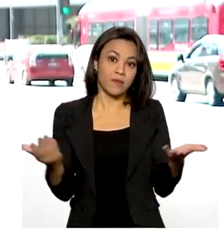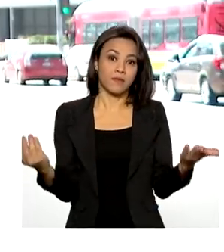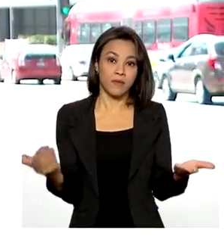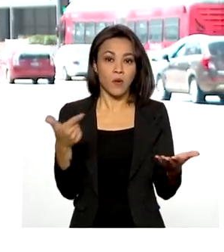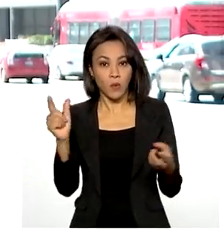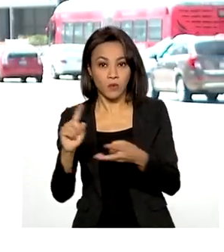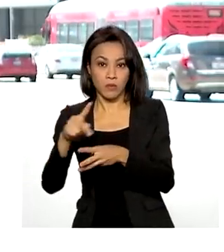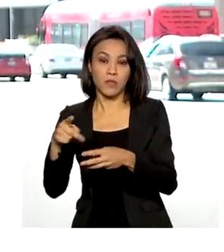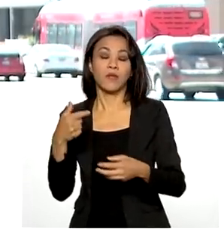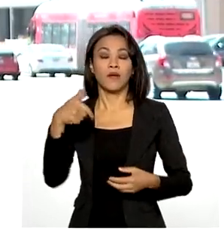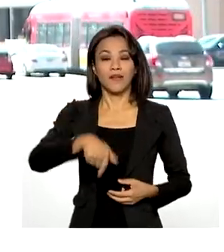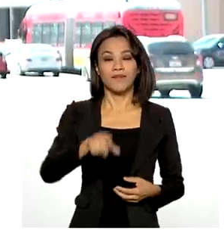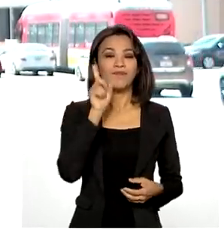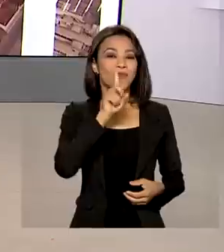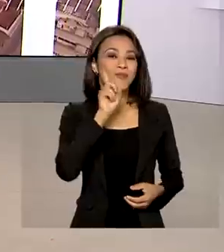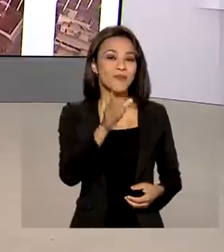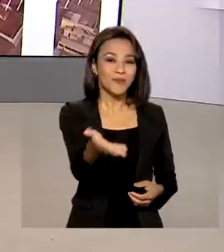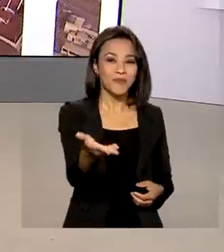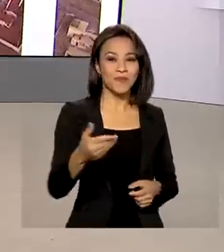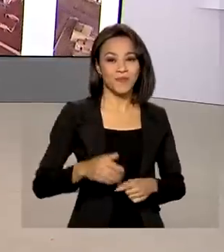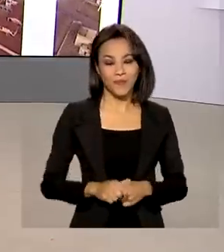nos Estados Unidos, Pablo Mundin.